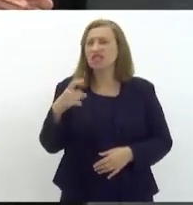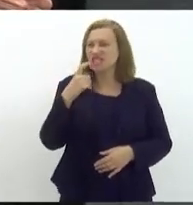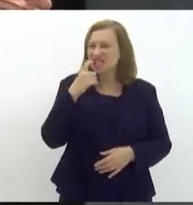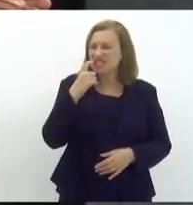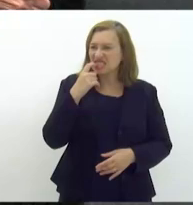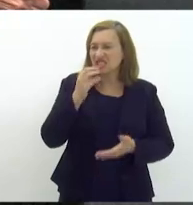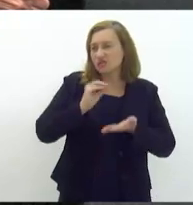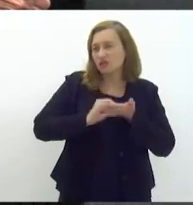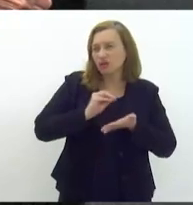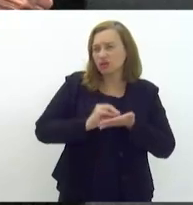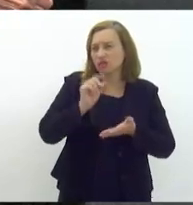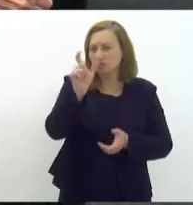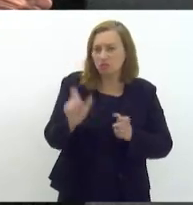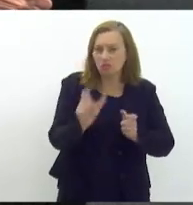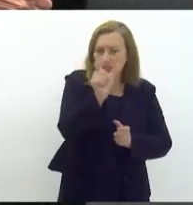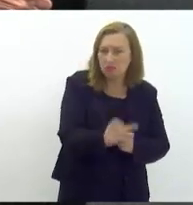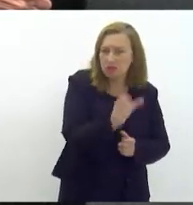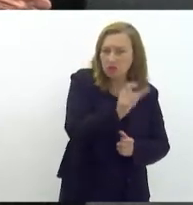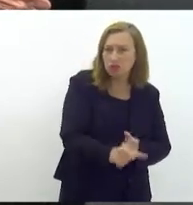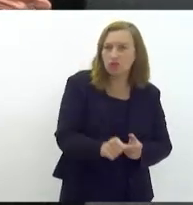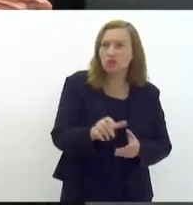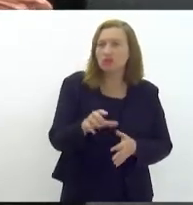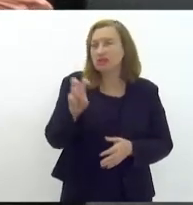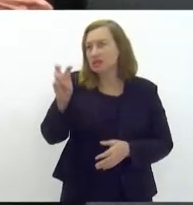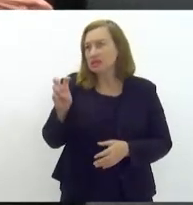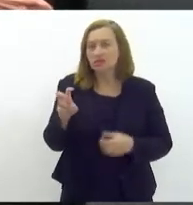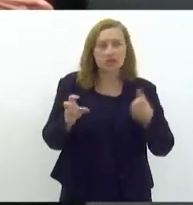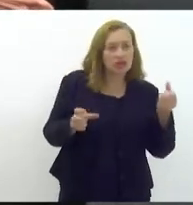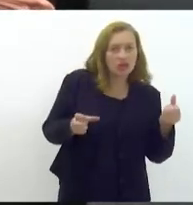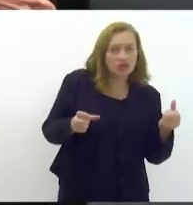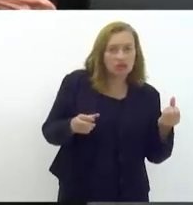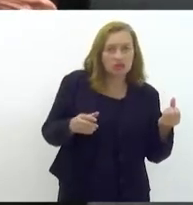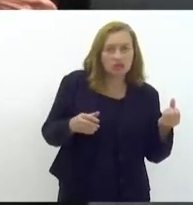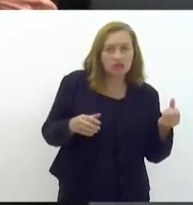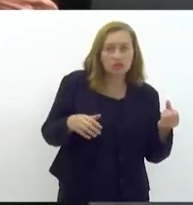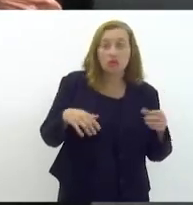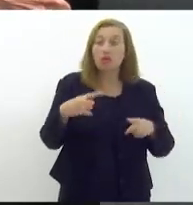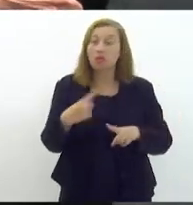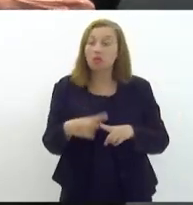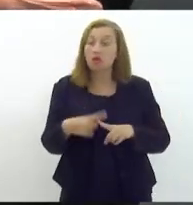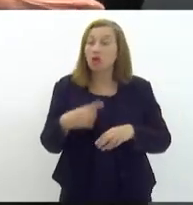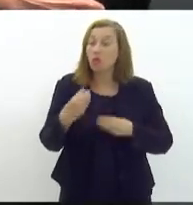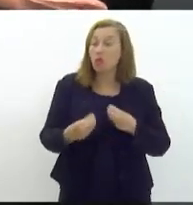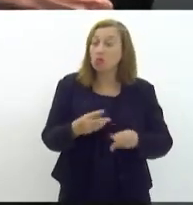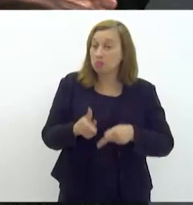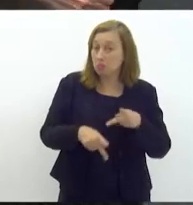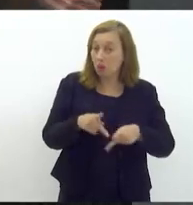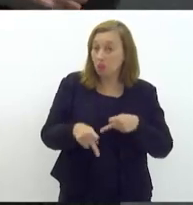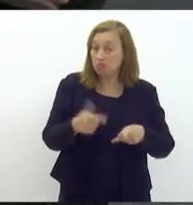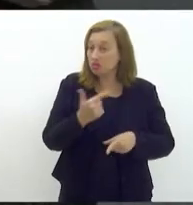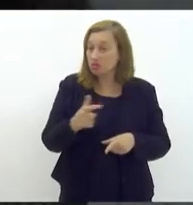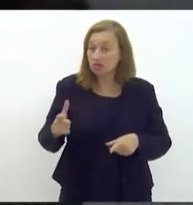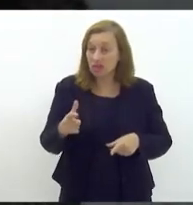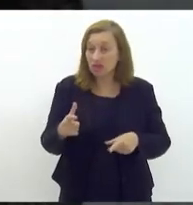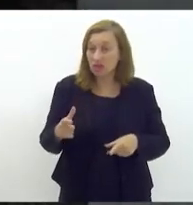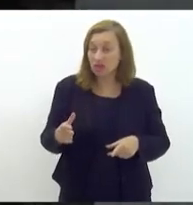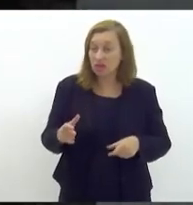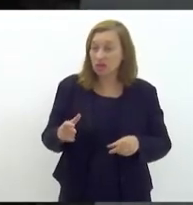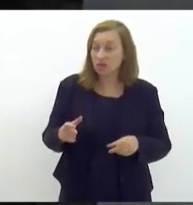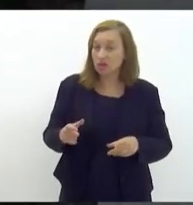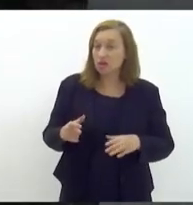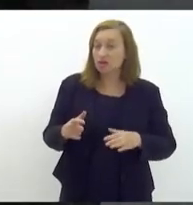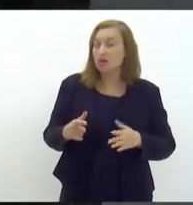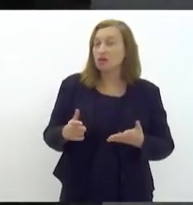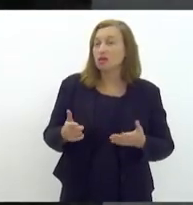faltando por pessoa era 5, 6, porque, como o pobre não tem dentista, quando ele vai